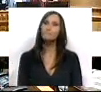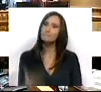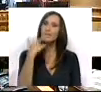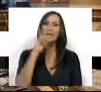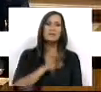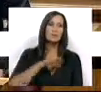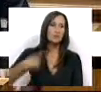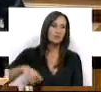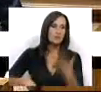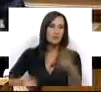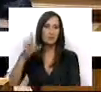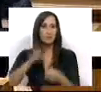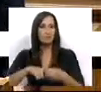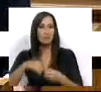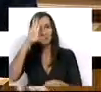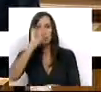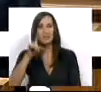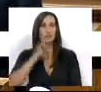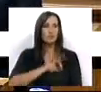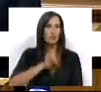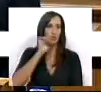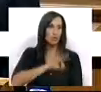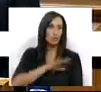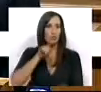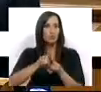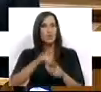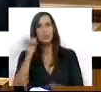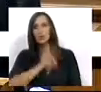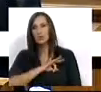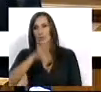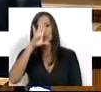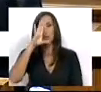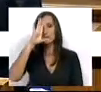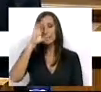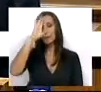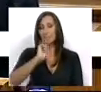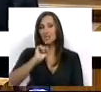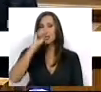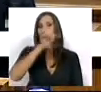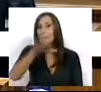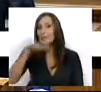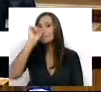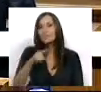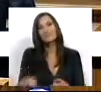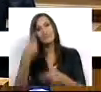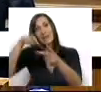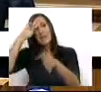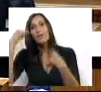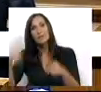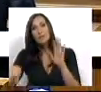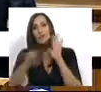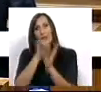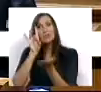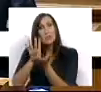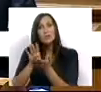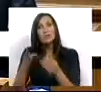Obrigado, Sra. Presidente, Srs. Membros do Governo, Sras. e Srs. Deputados. Sr. Ministro do Ambiente, está enganado. Nós temos uma lei dos despejos,